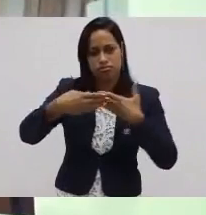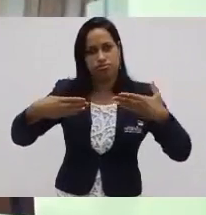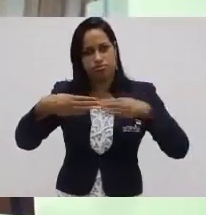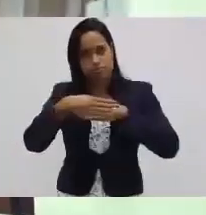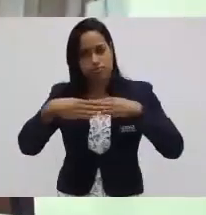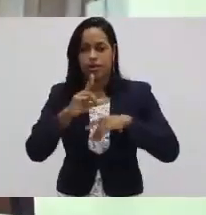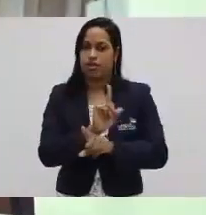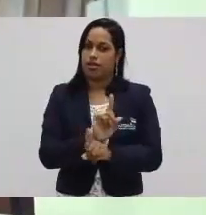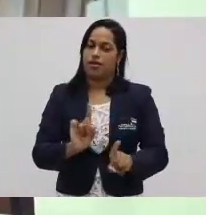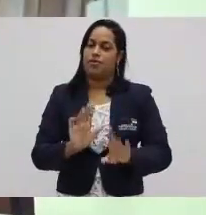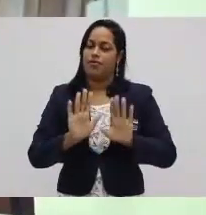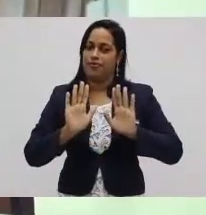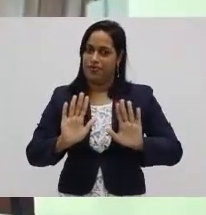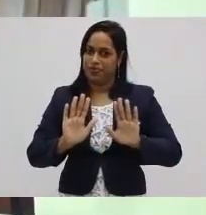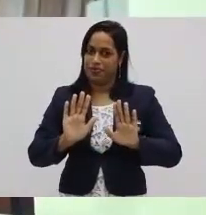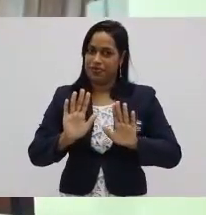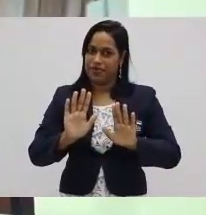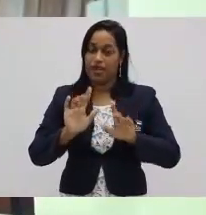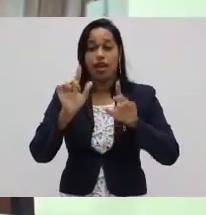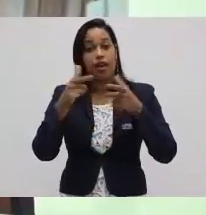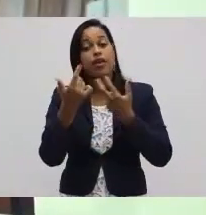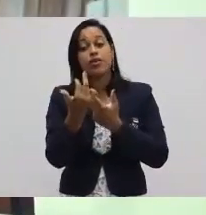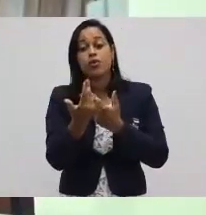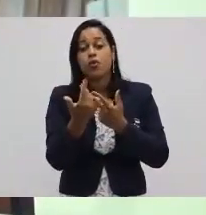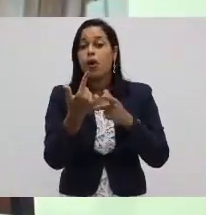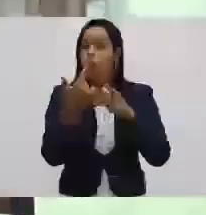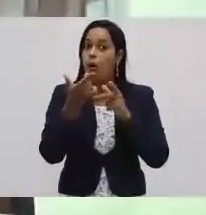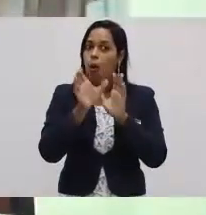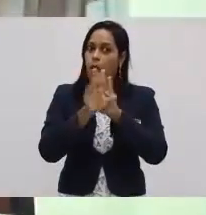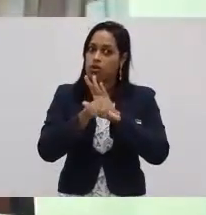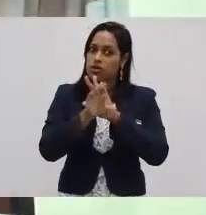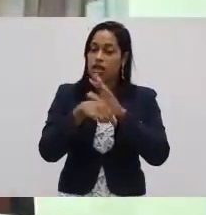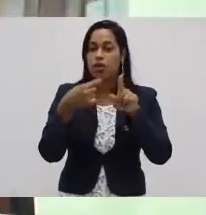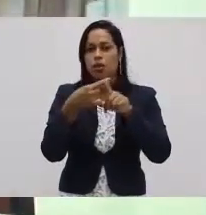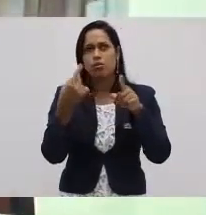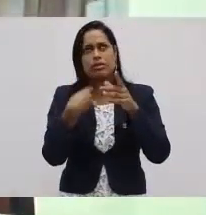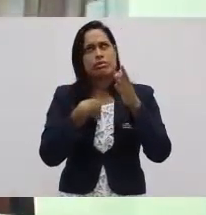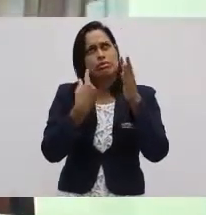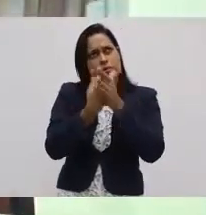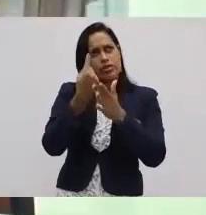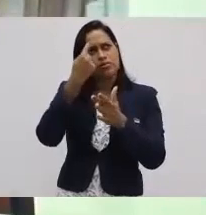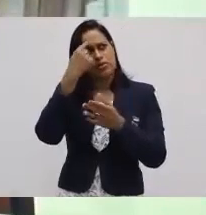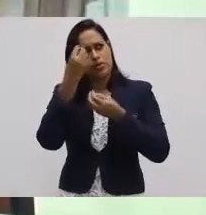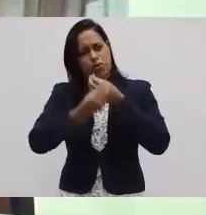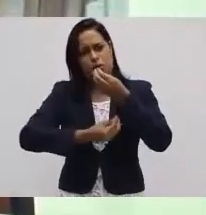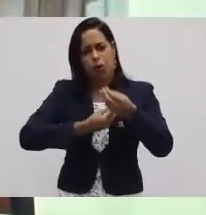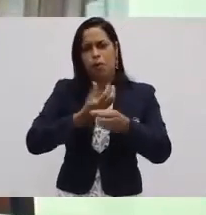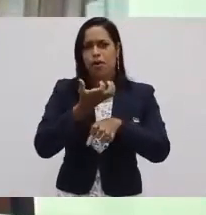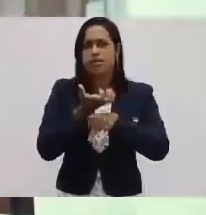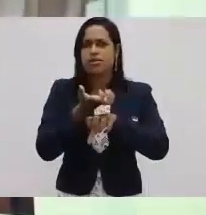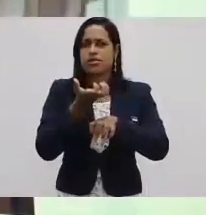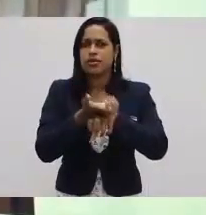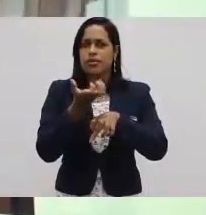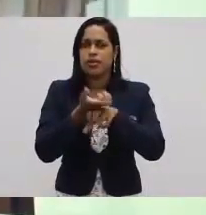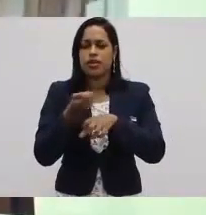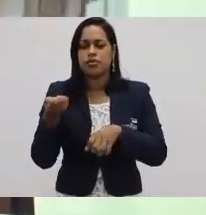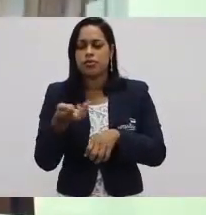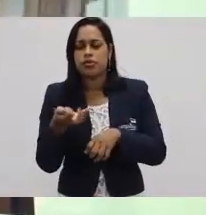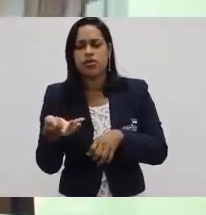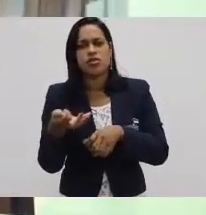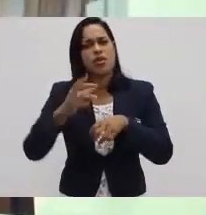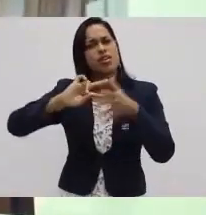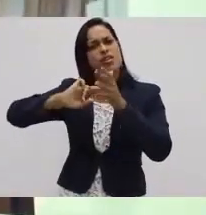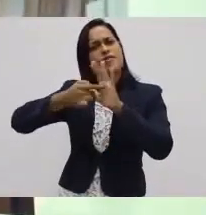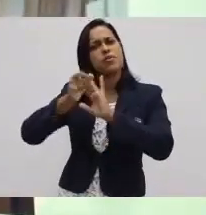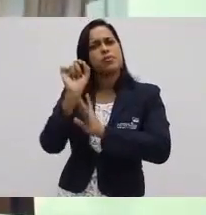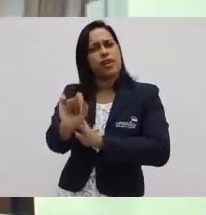E na verdade não está tão longe desse conceito não. Você pode estar se perguntando agora, o que a disciplina de produção tem a ver com